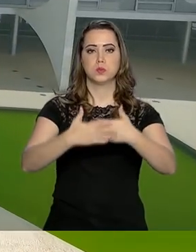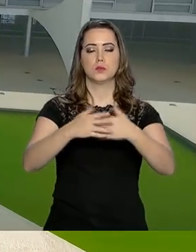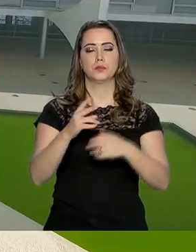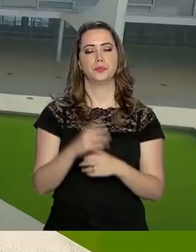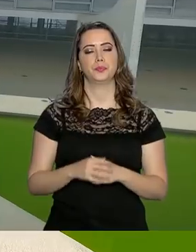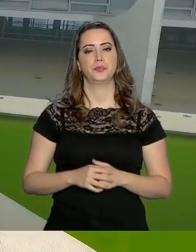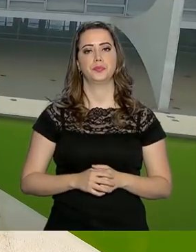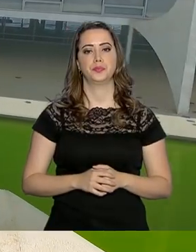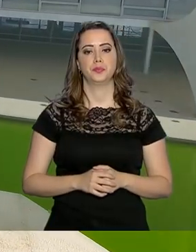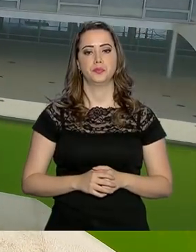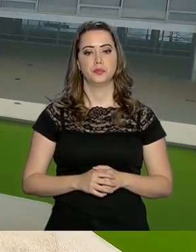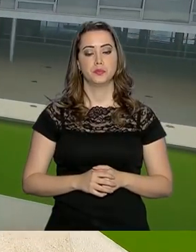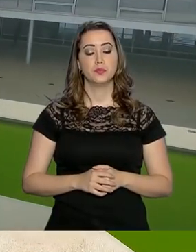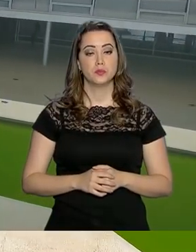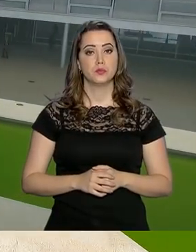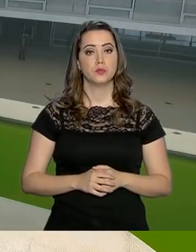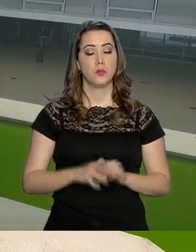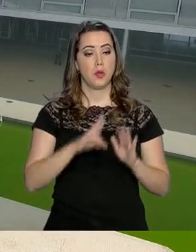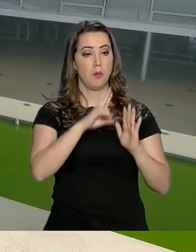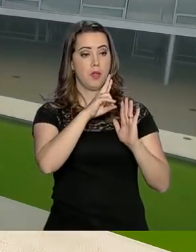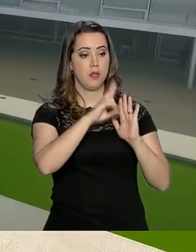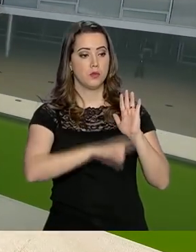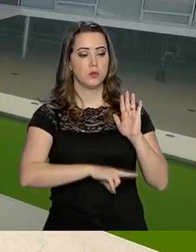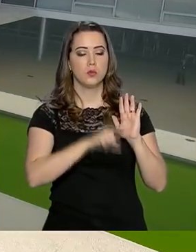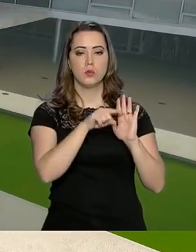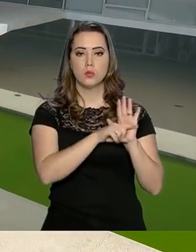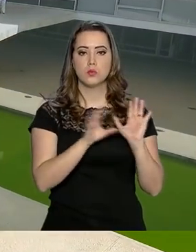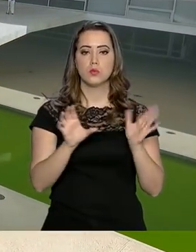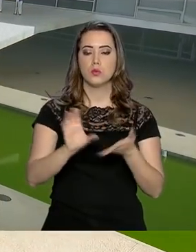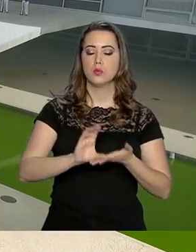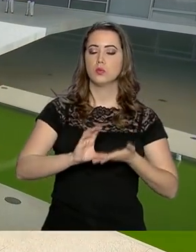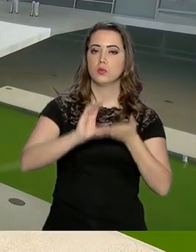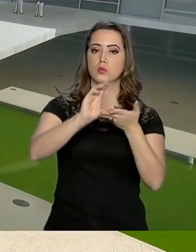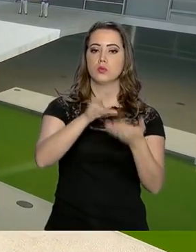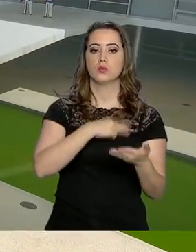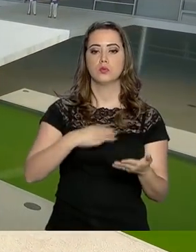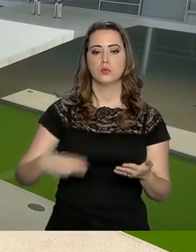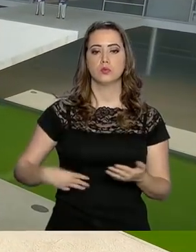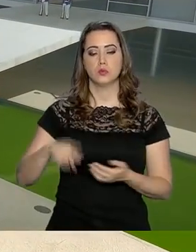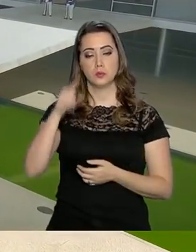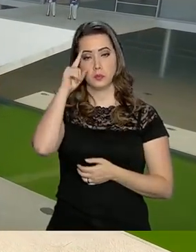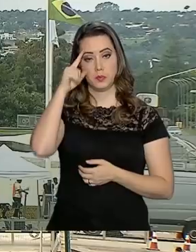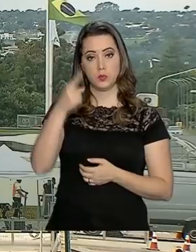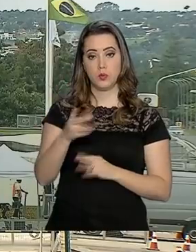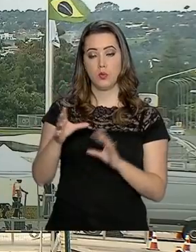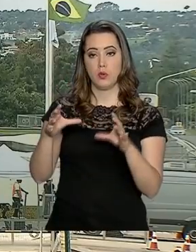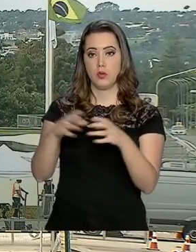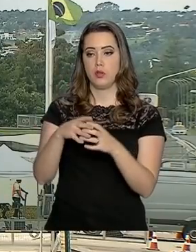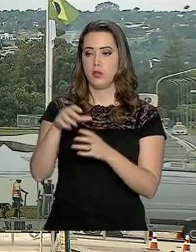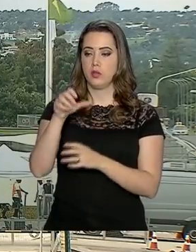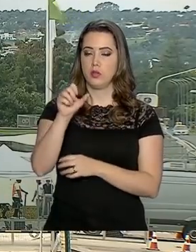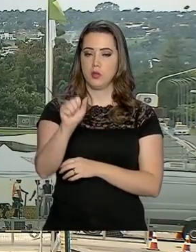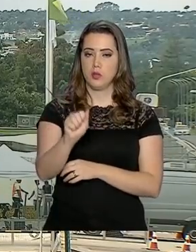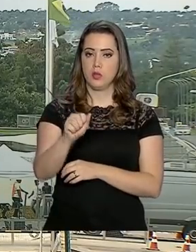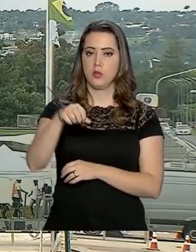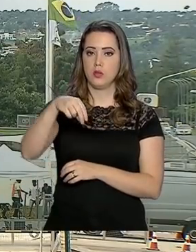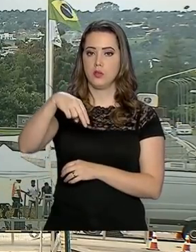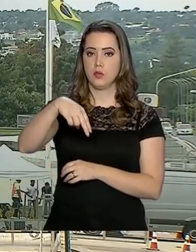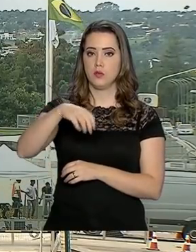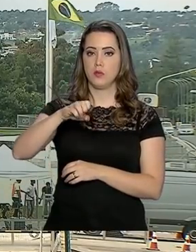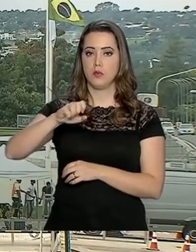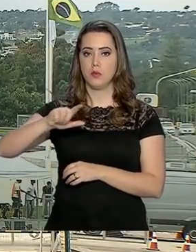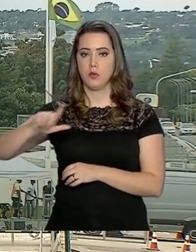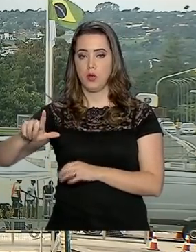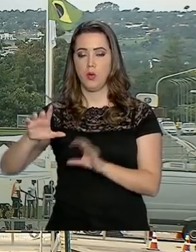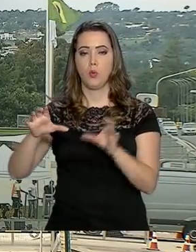Uma resolução do Conselho Ministerial orientou. As agências de fiscalização devem fazer vistorias para